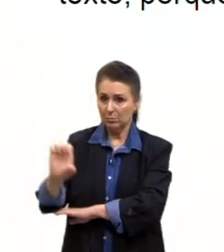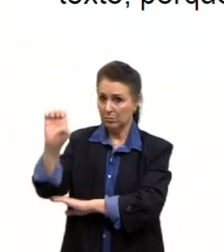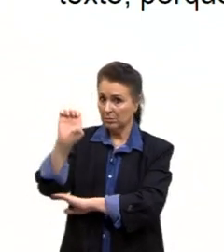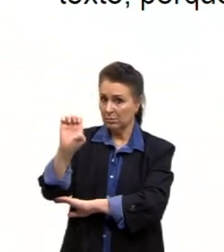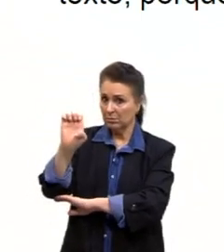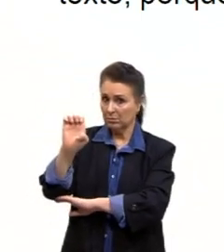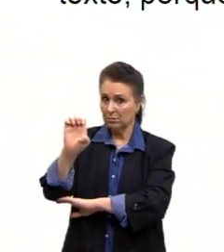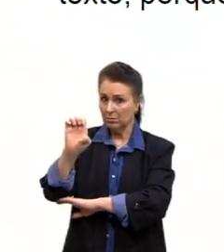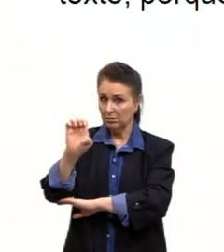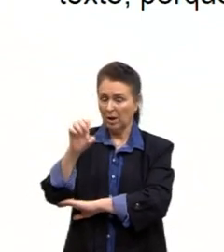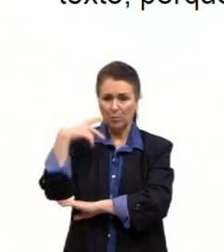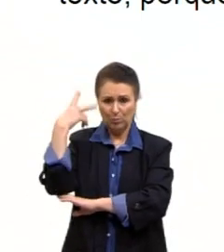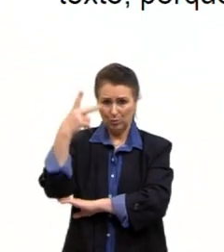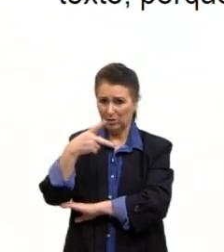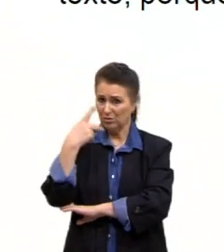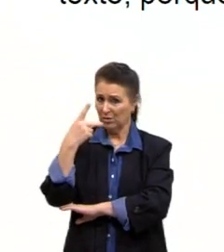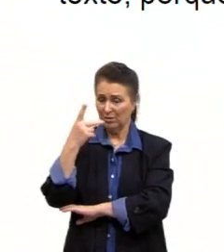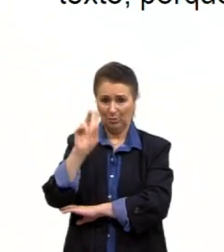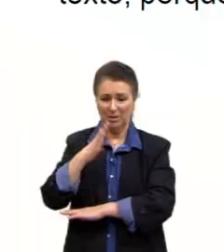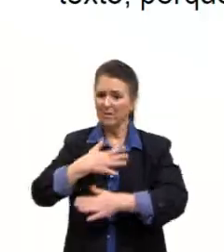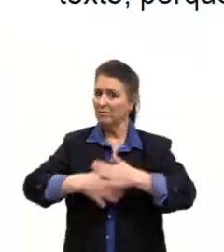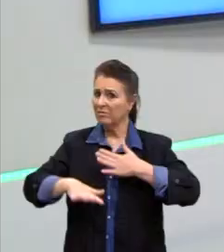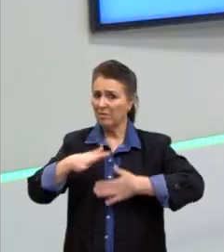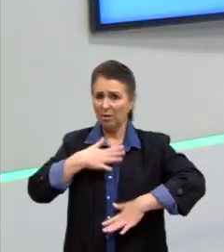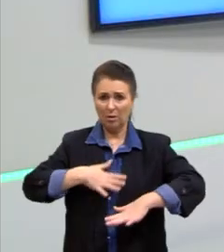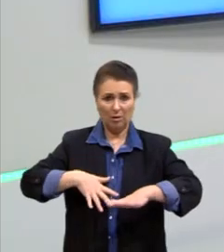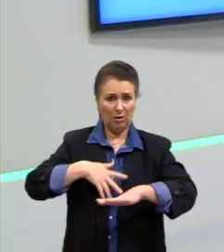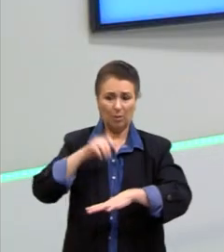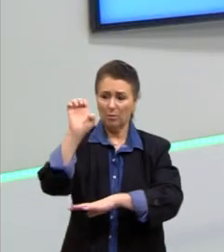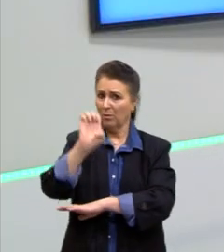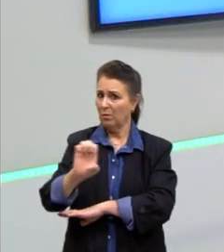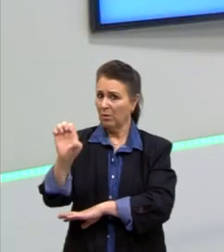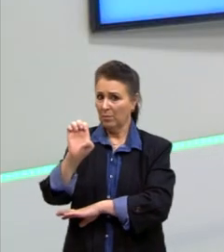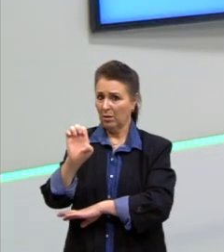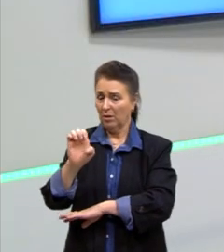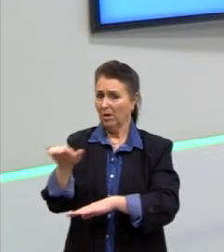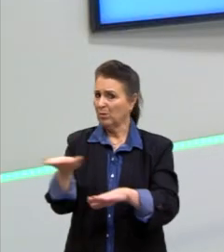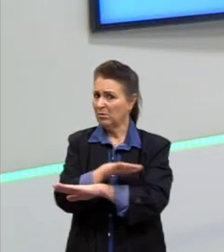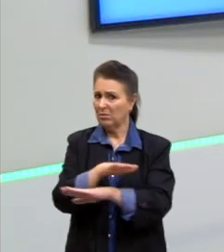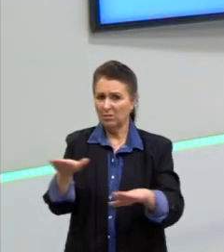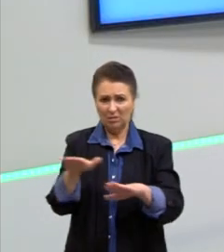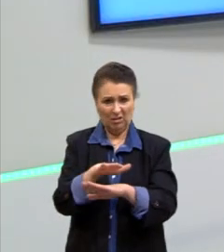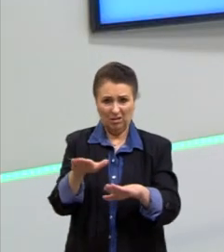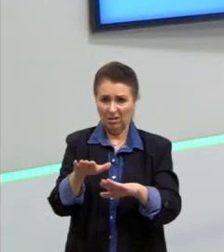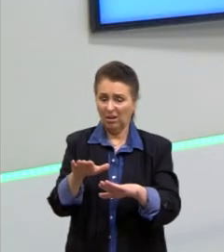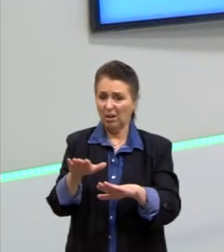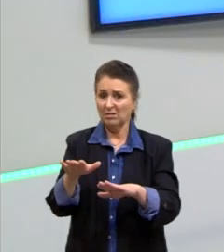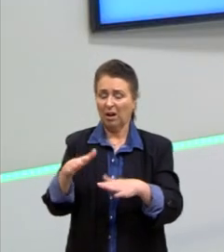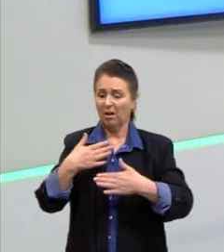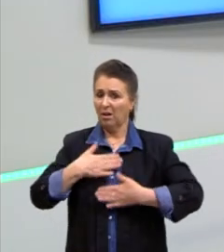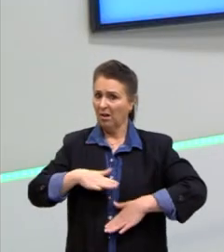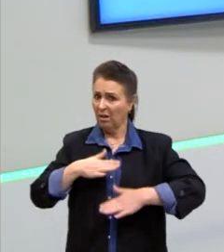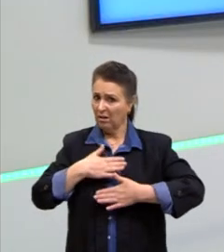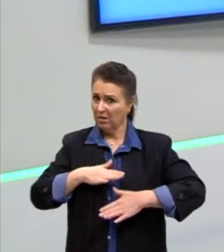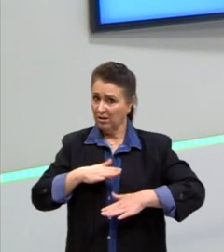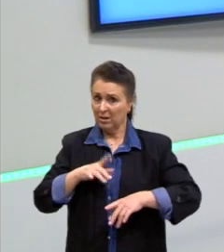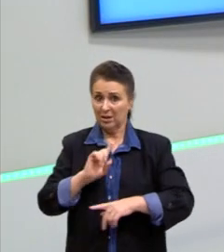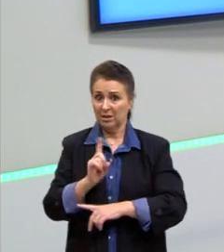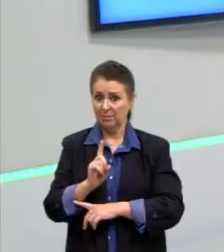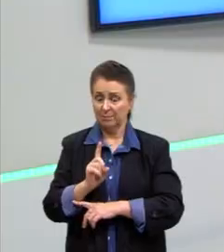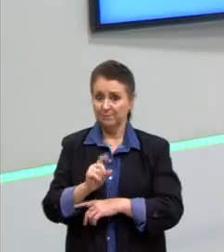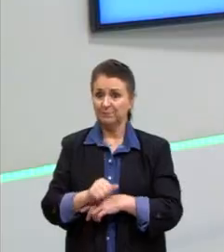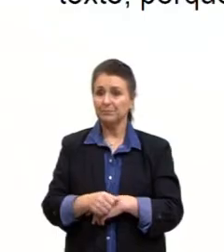estável. Ela estava bem instável. Então, ela não encerra essa estabilidade, até porque tudo ainda estava muito instável.